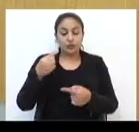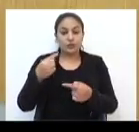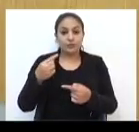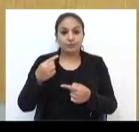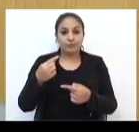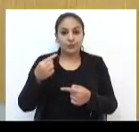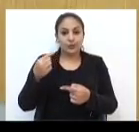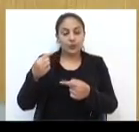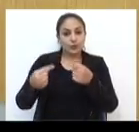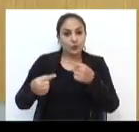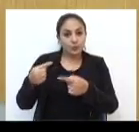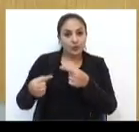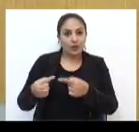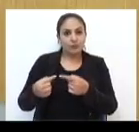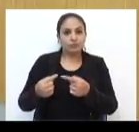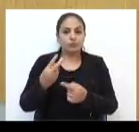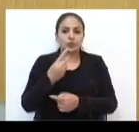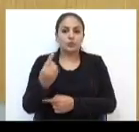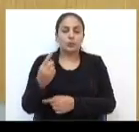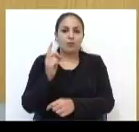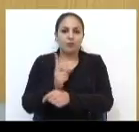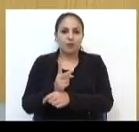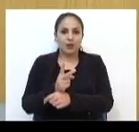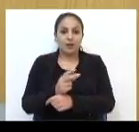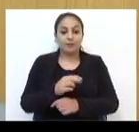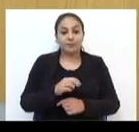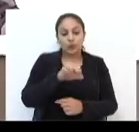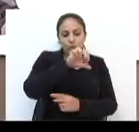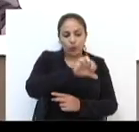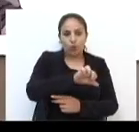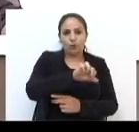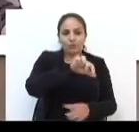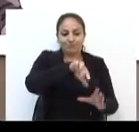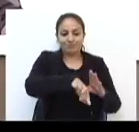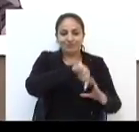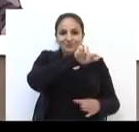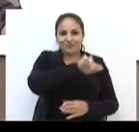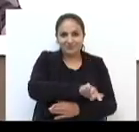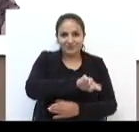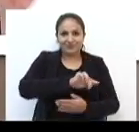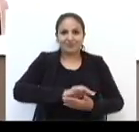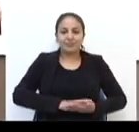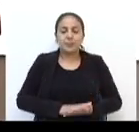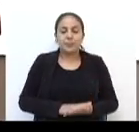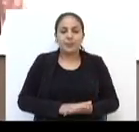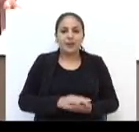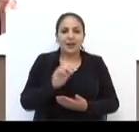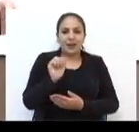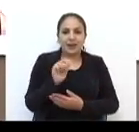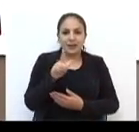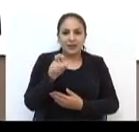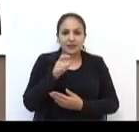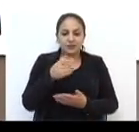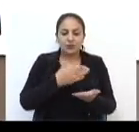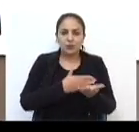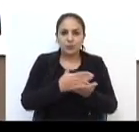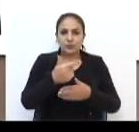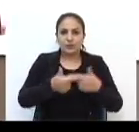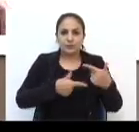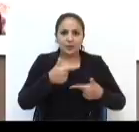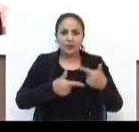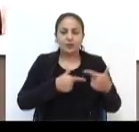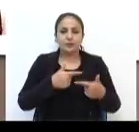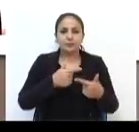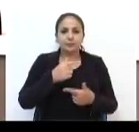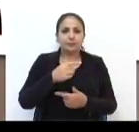vagas. Entre eles, 9 foram reeleitos. Alex Necker iniciou sua trajetória na política pelo